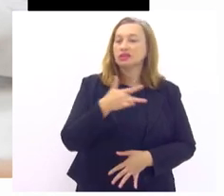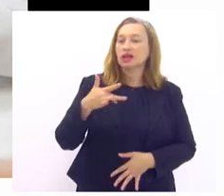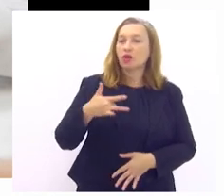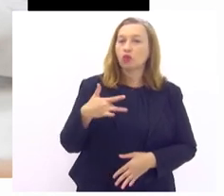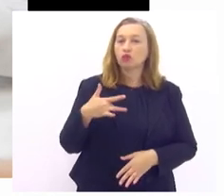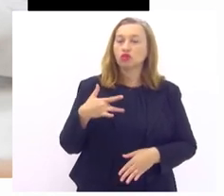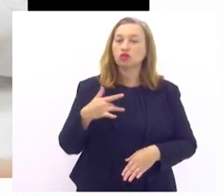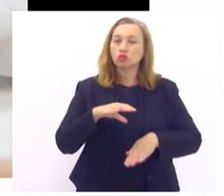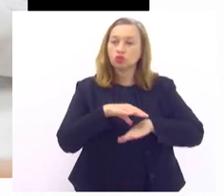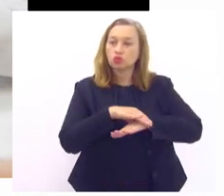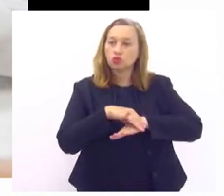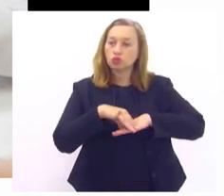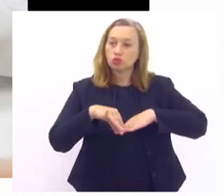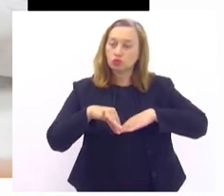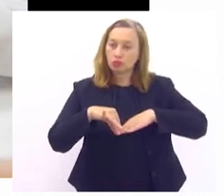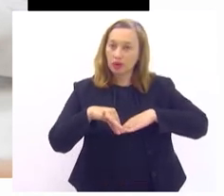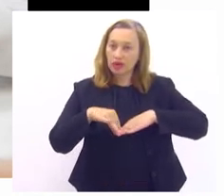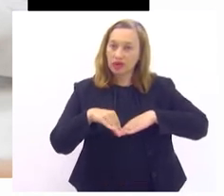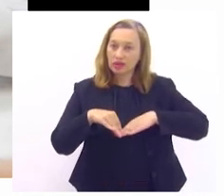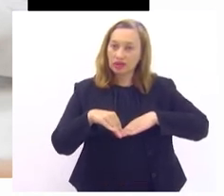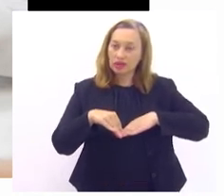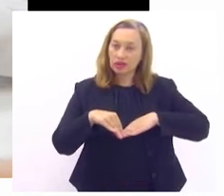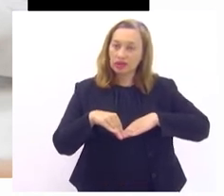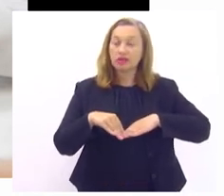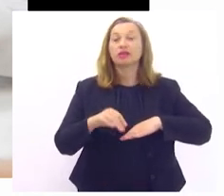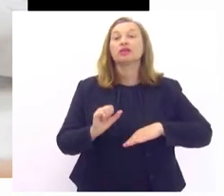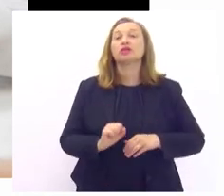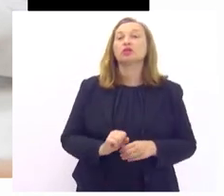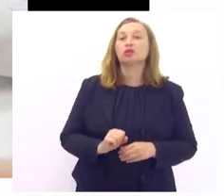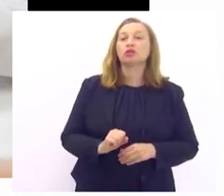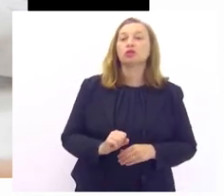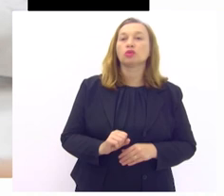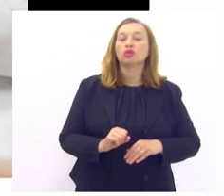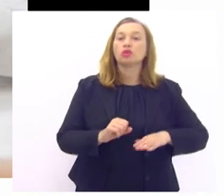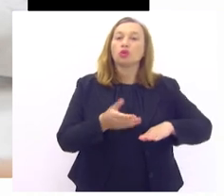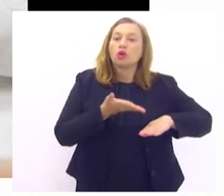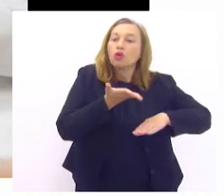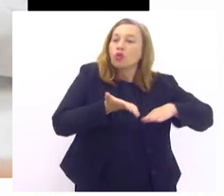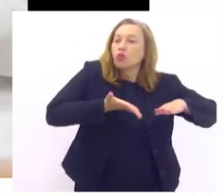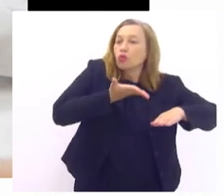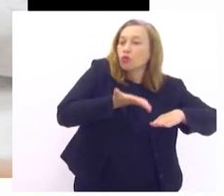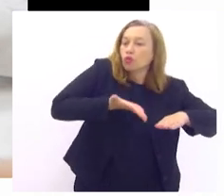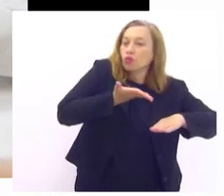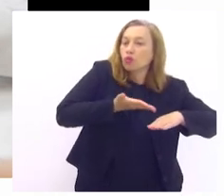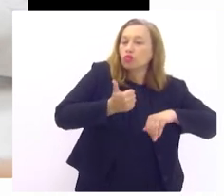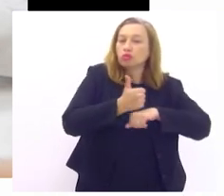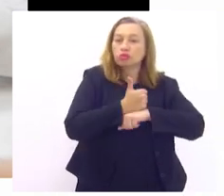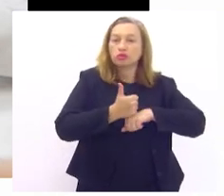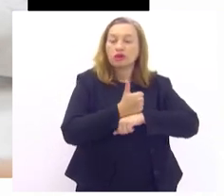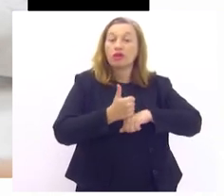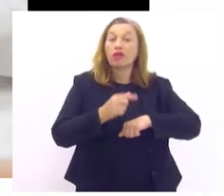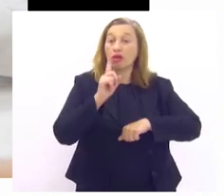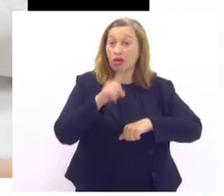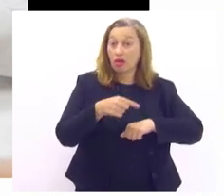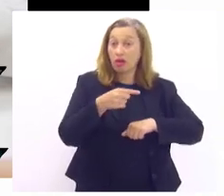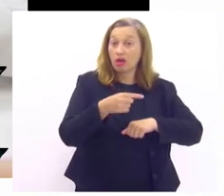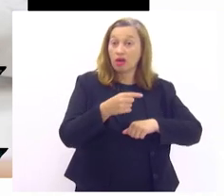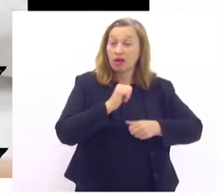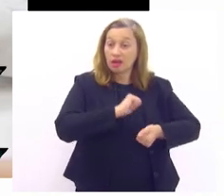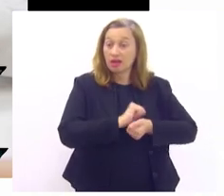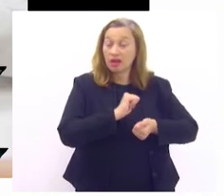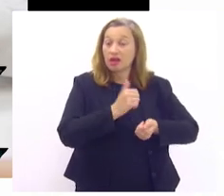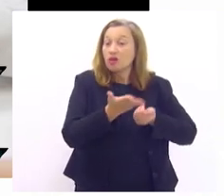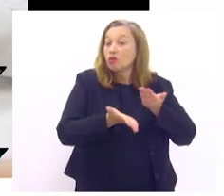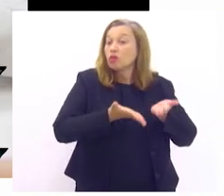pés e dos membros inferiores e o podólogo ele é o profissional habilitado a tratar dessas